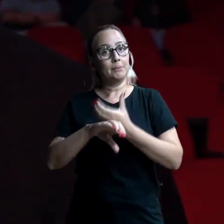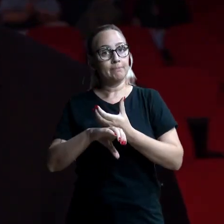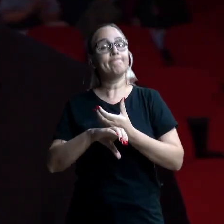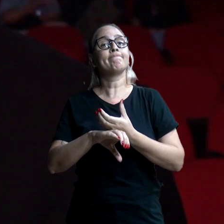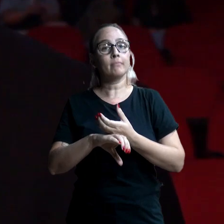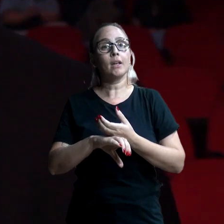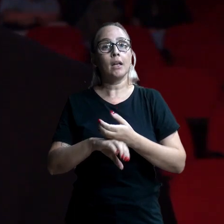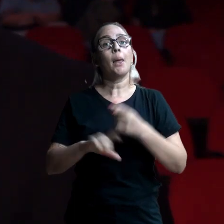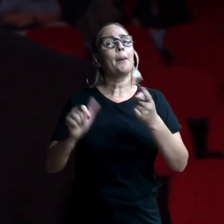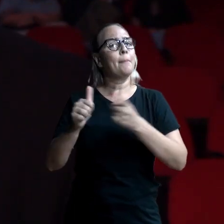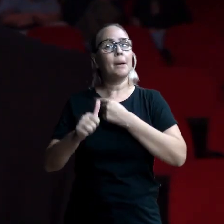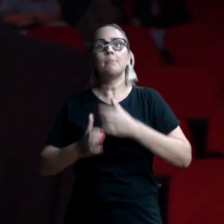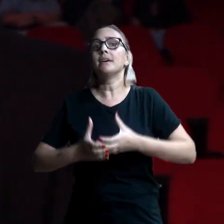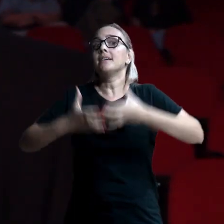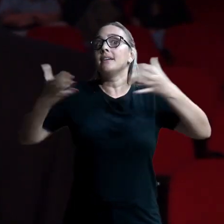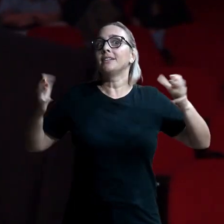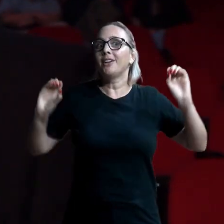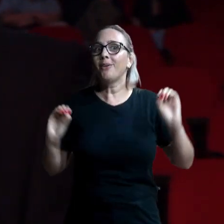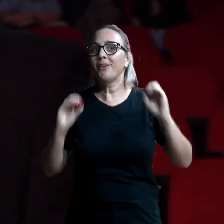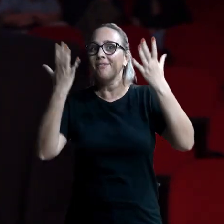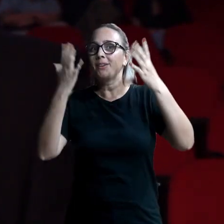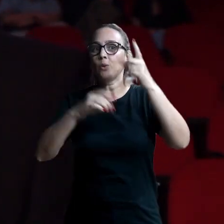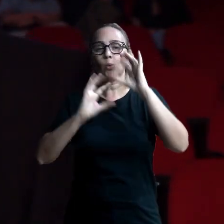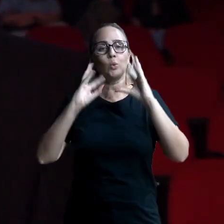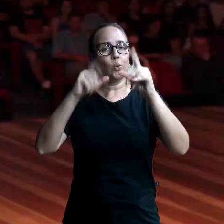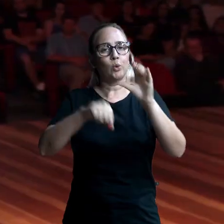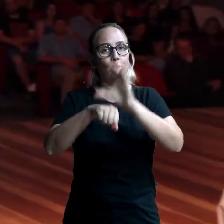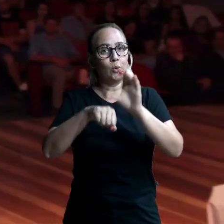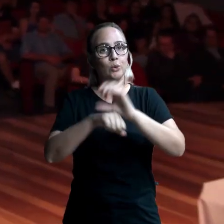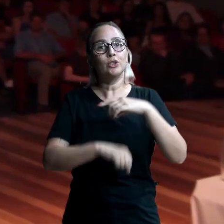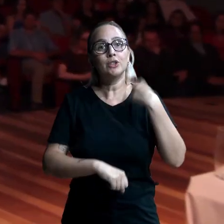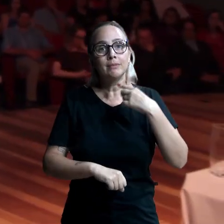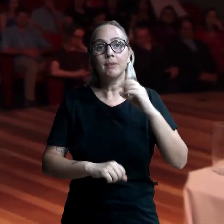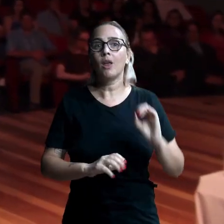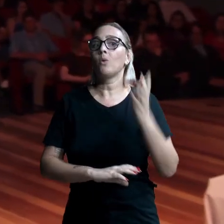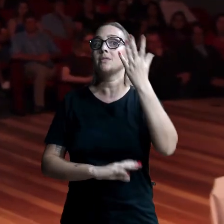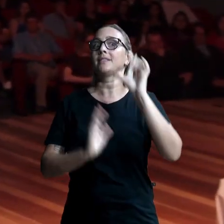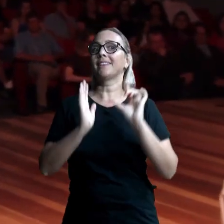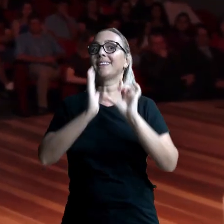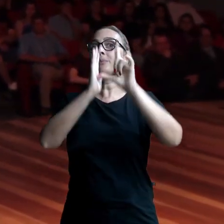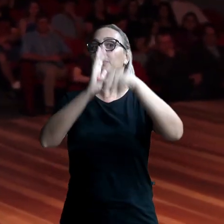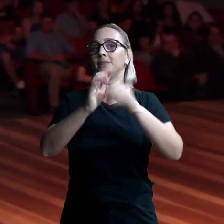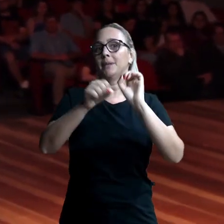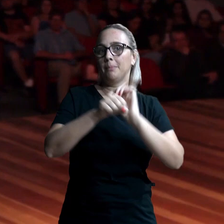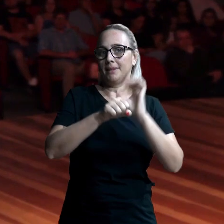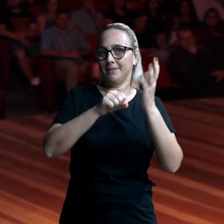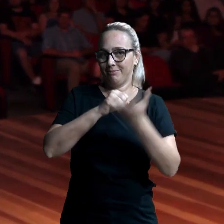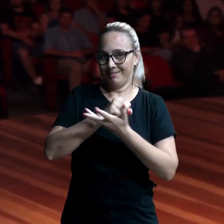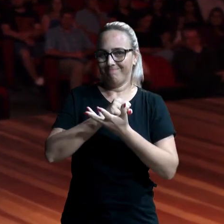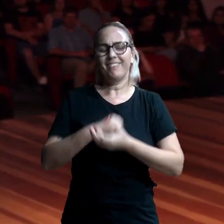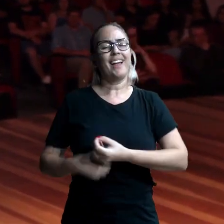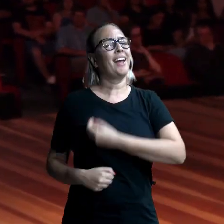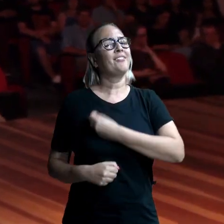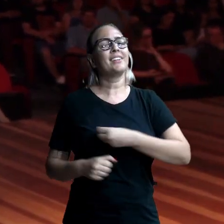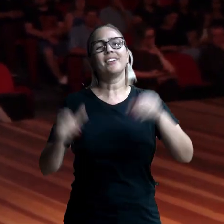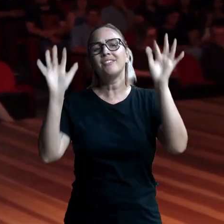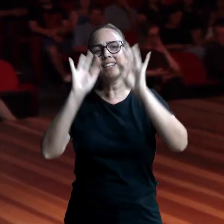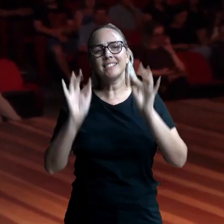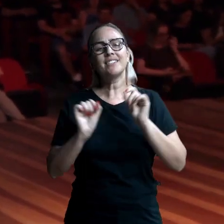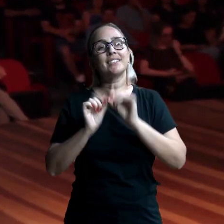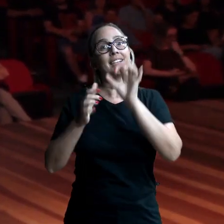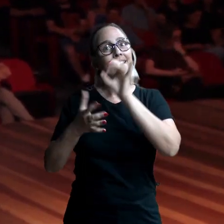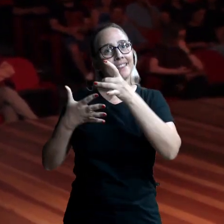extremamente importante para o curso de direito e para a Orcâmpia. Primeiro grande evento com todo o curso de direito que acontece